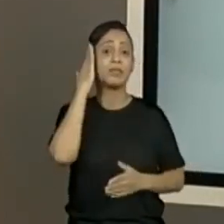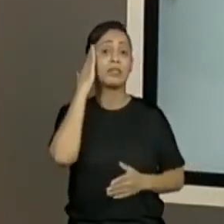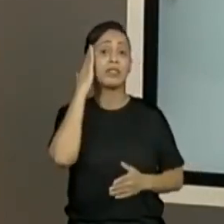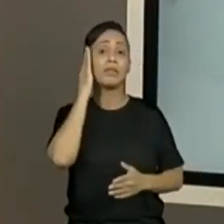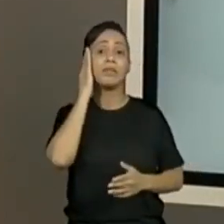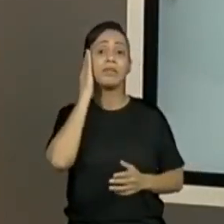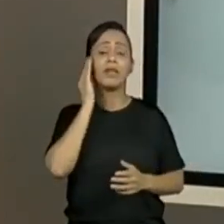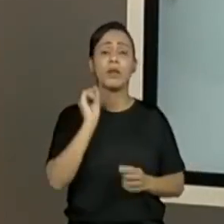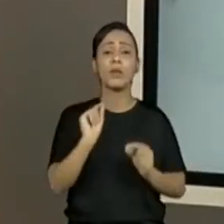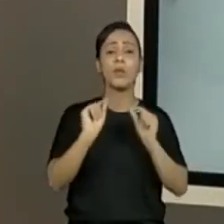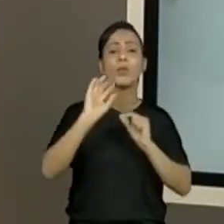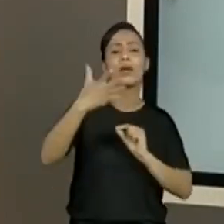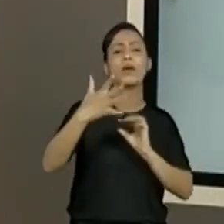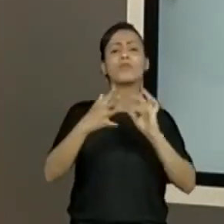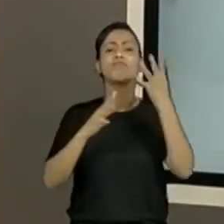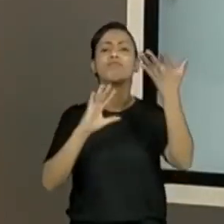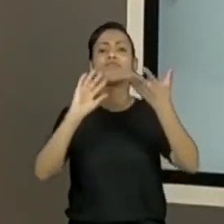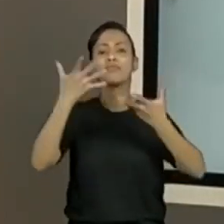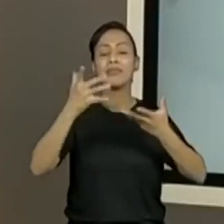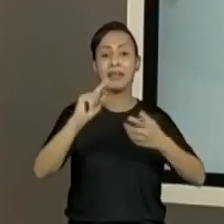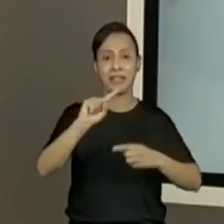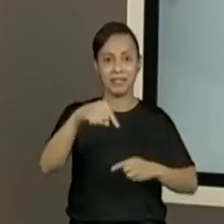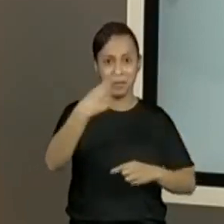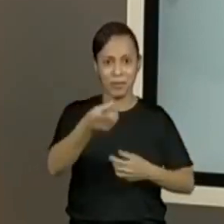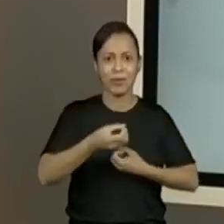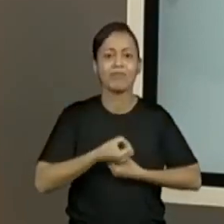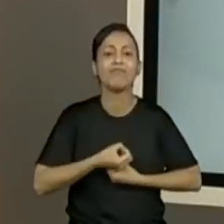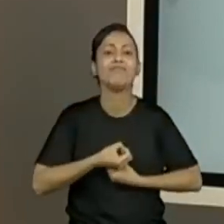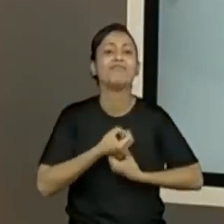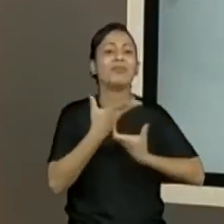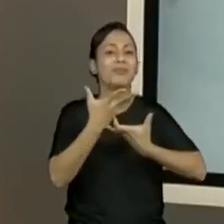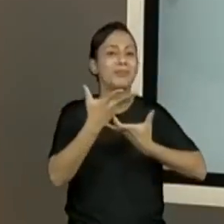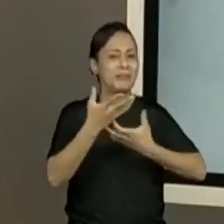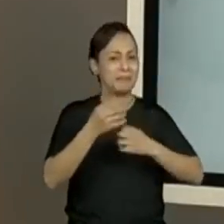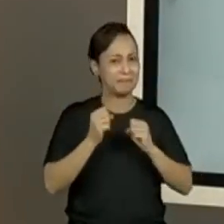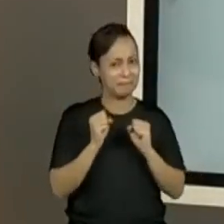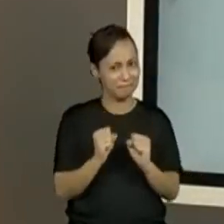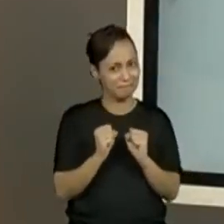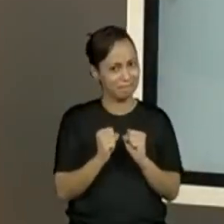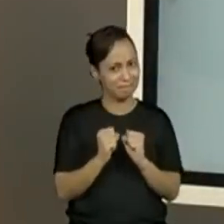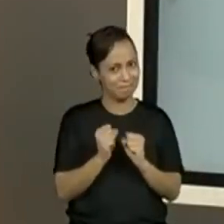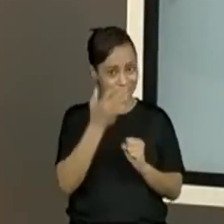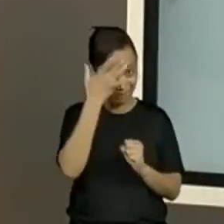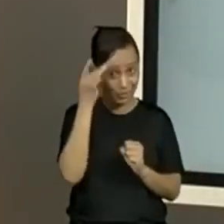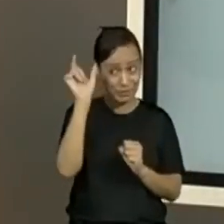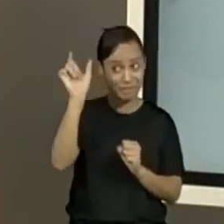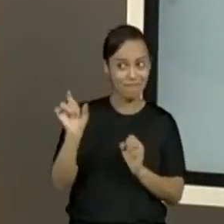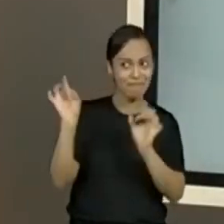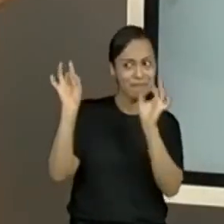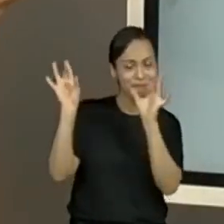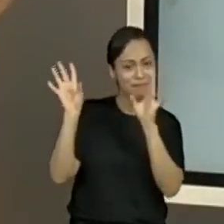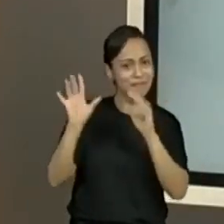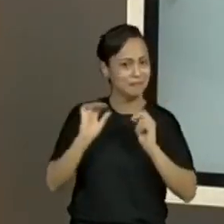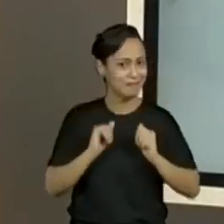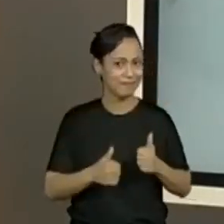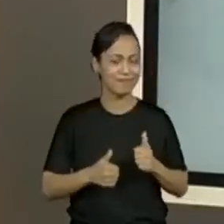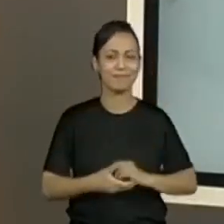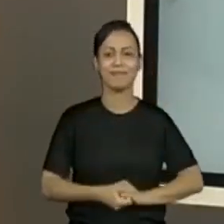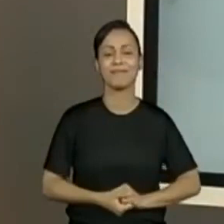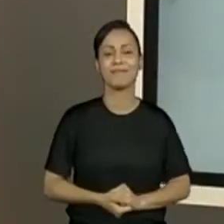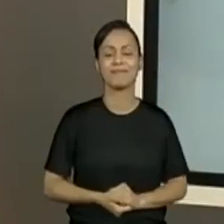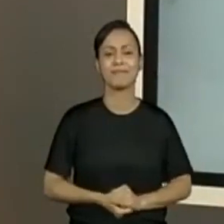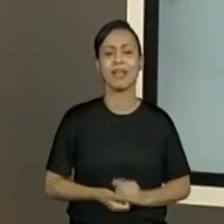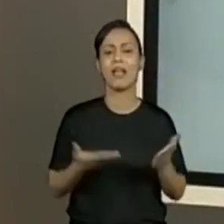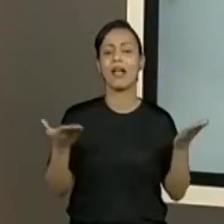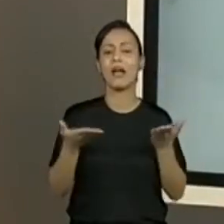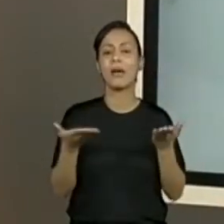momento que você vai escolher depois. Uma para recitar para alguém especial. Já pensou? Para isso a gente precisa conhecer. Então, agora a gente